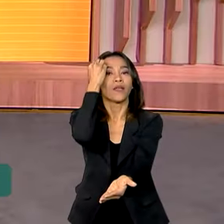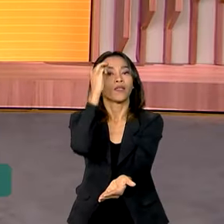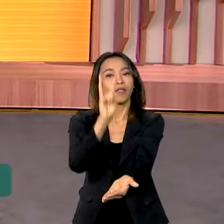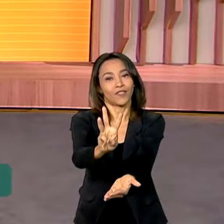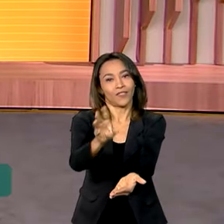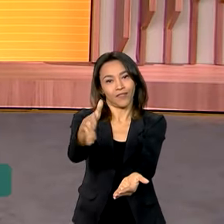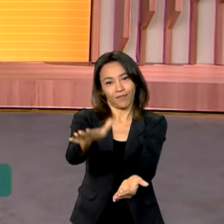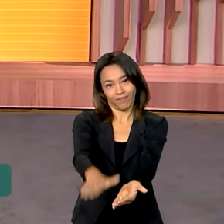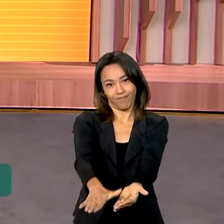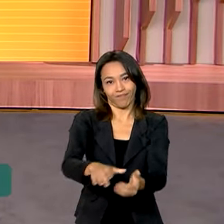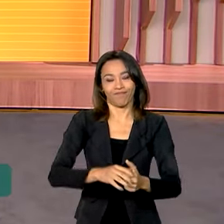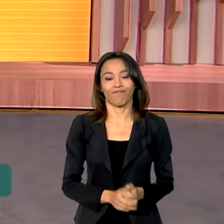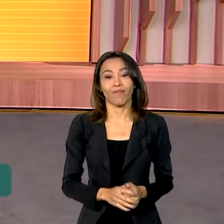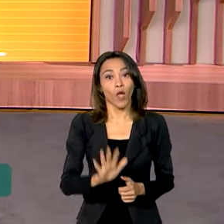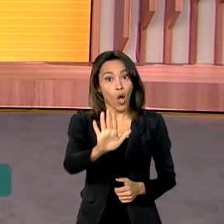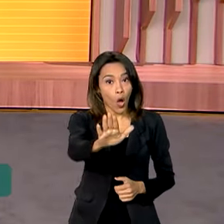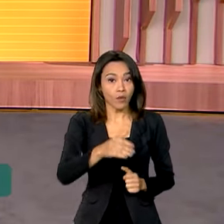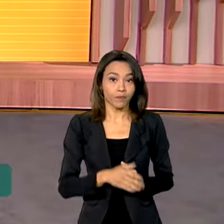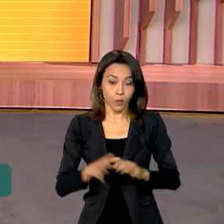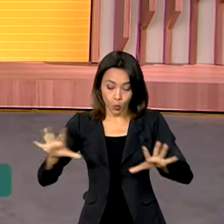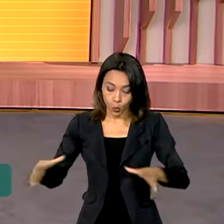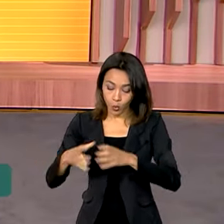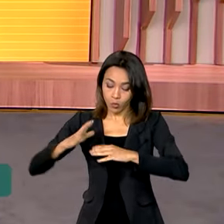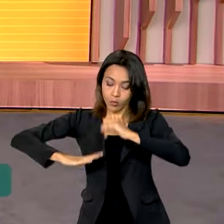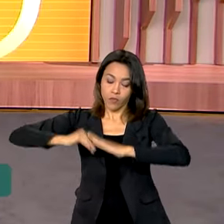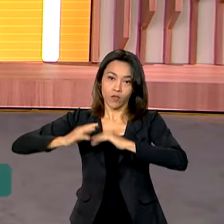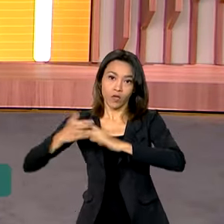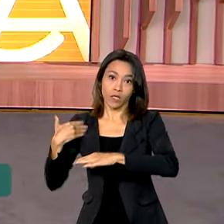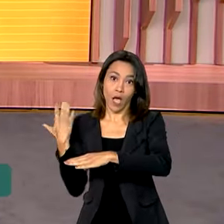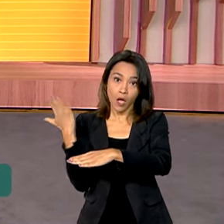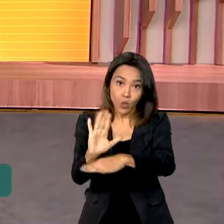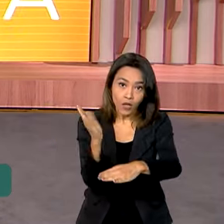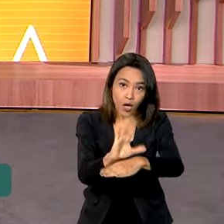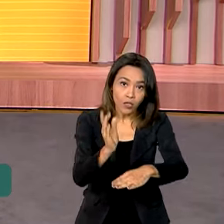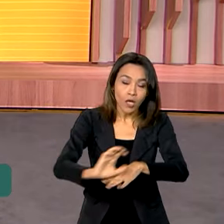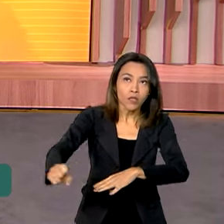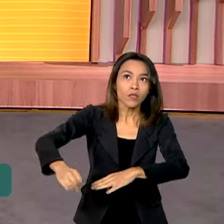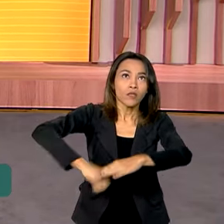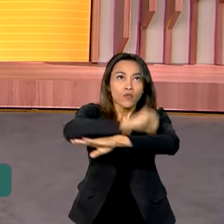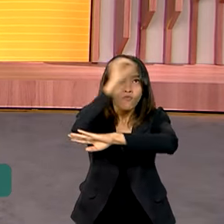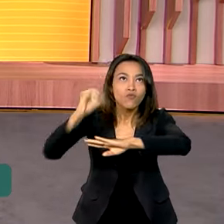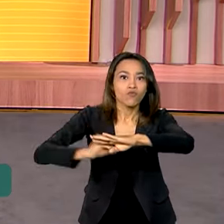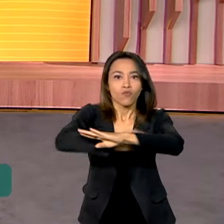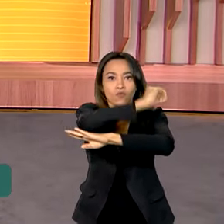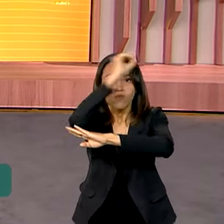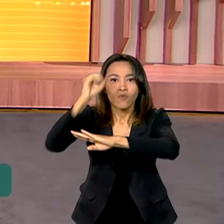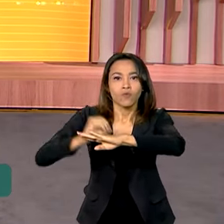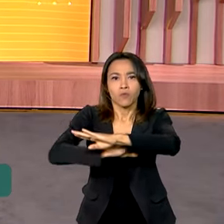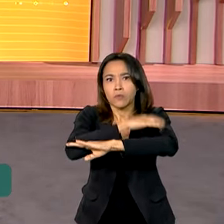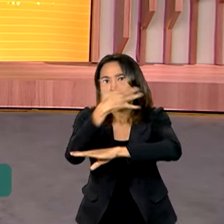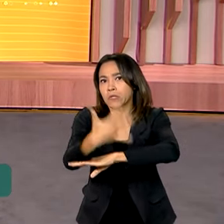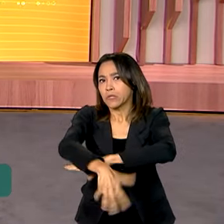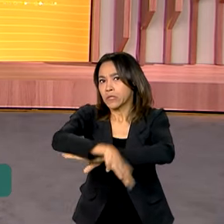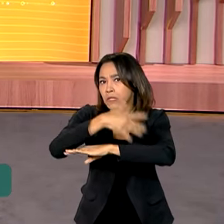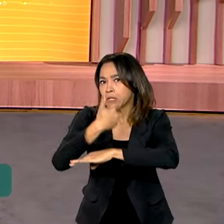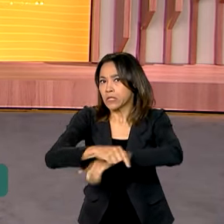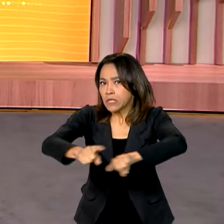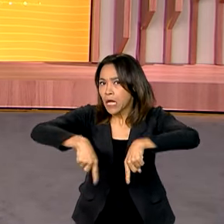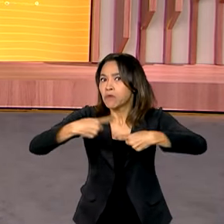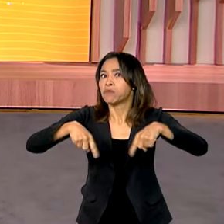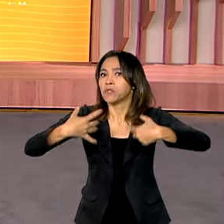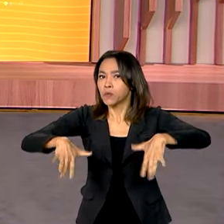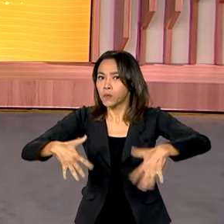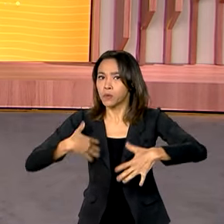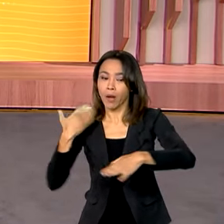E olha, as equipes de resgate têm trabalhado dia e noite enfrentando muitos desafios para ajudar os gaúchos que